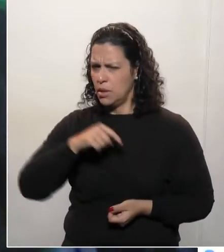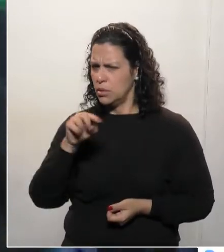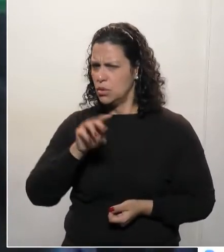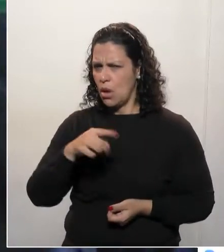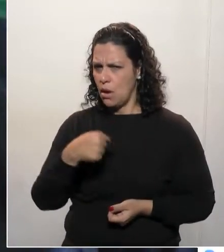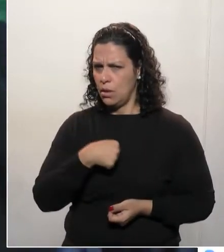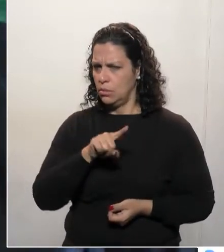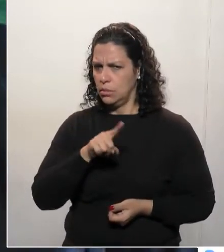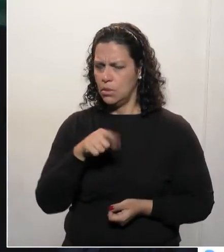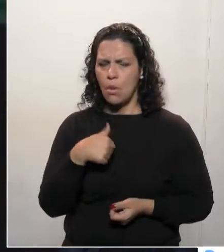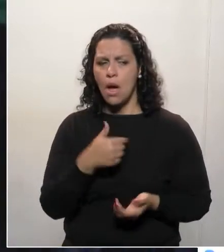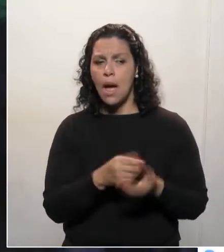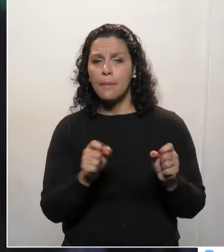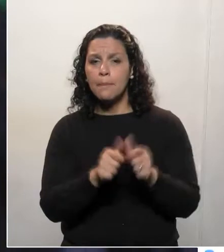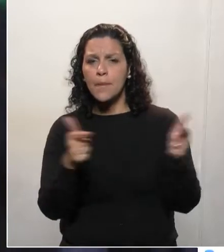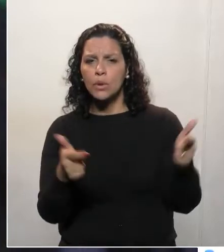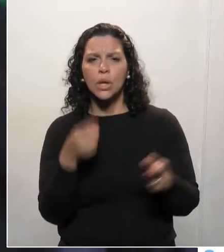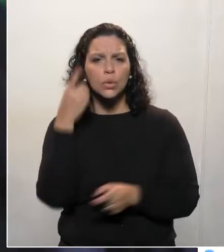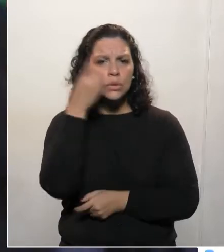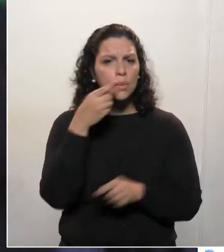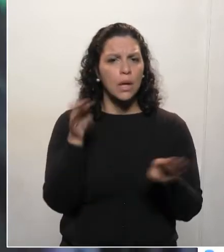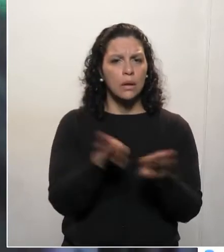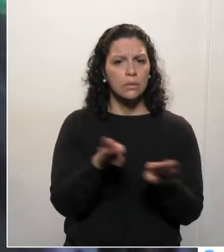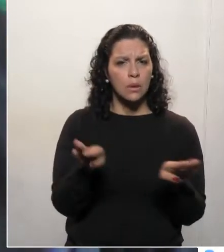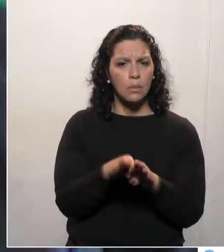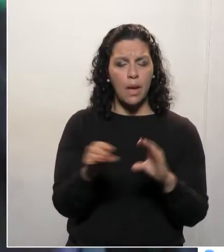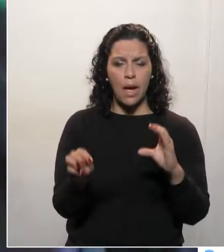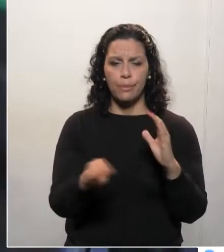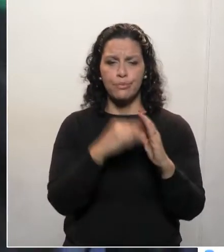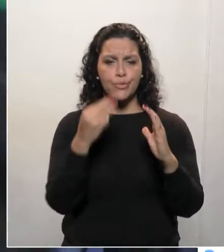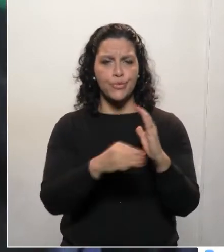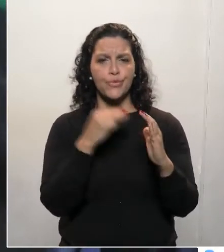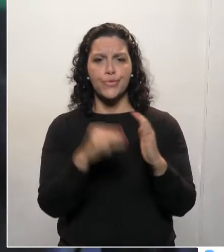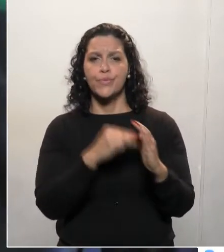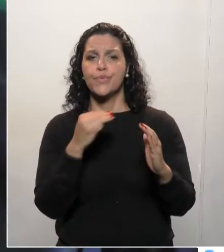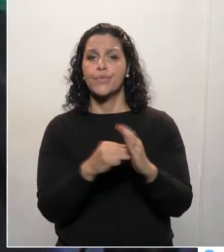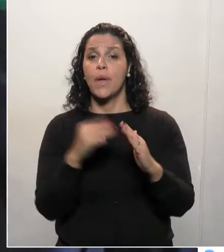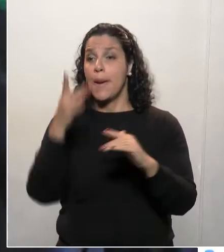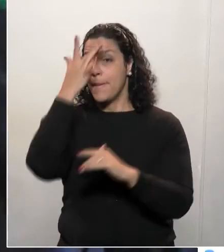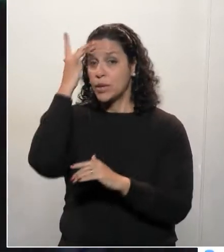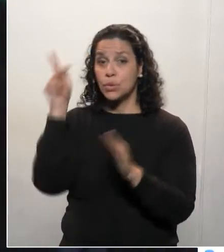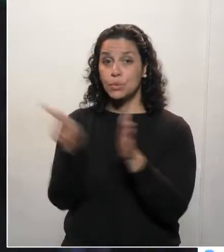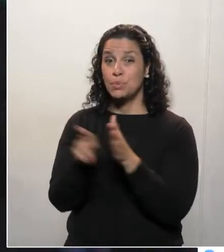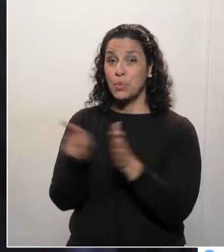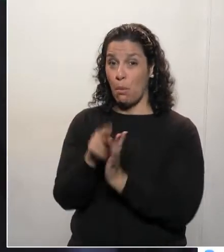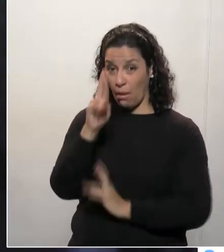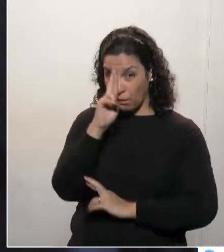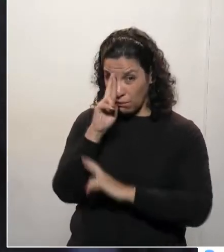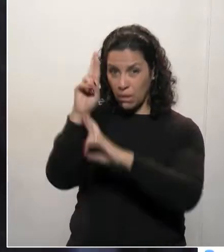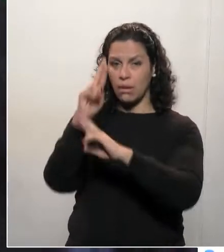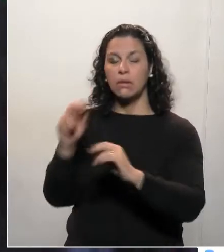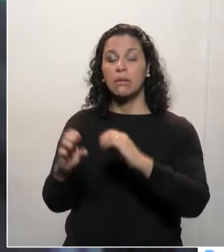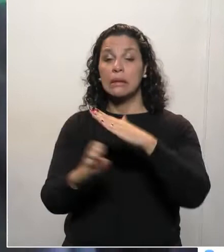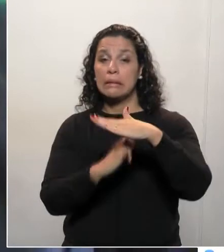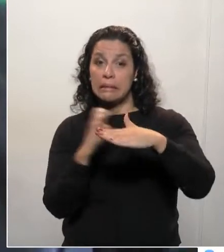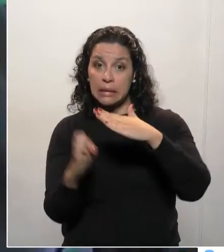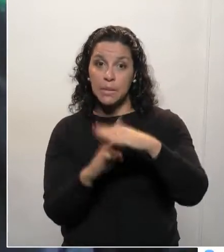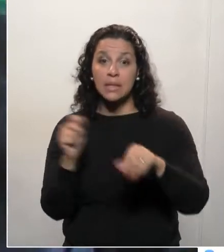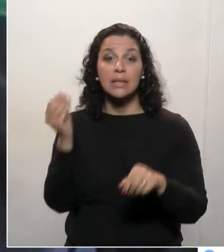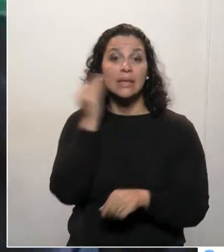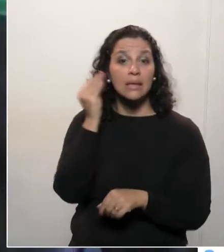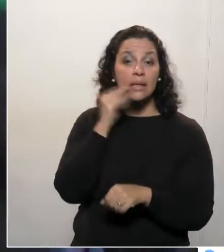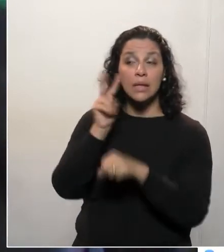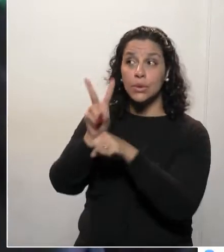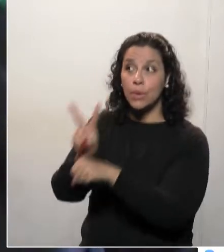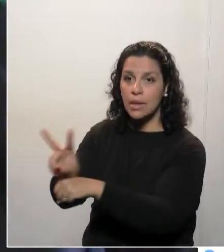está recebendo dezenas de solicitações de empresários que eles estão tentando buscar esse empréstimo junto